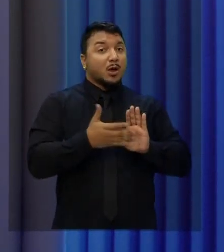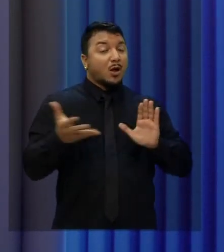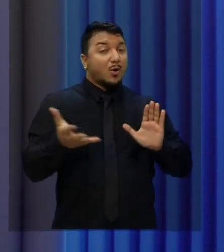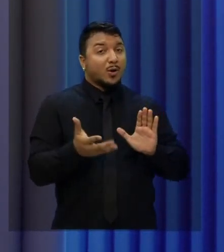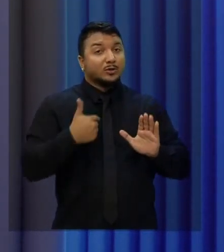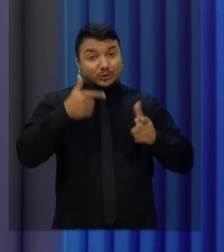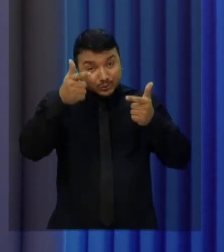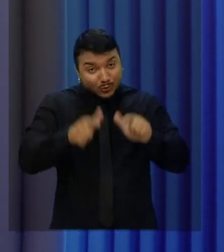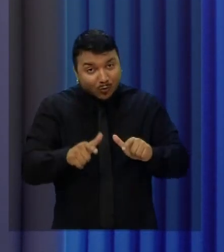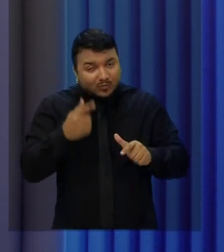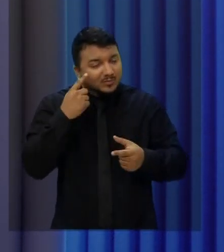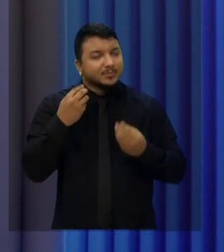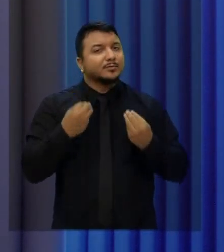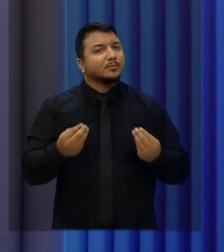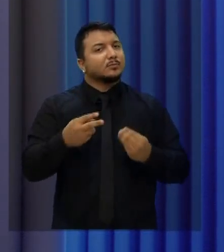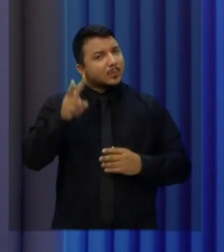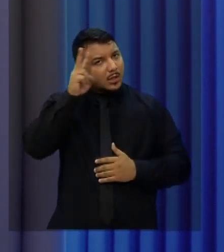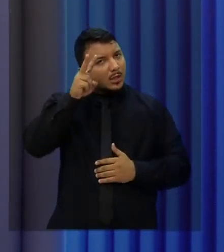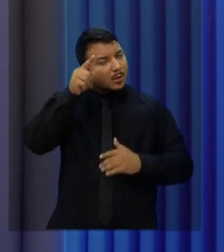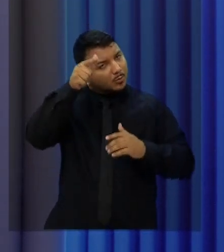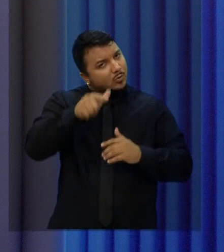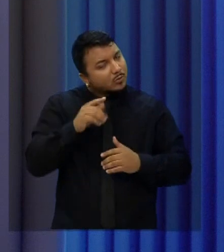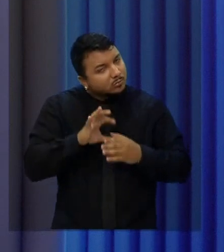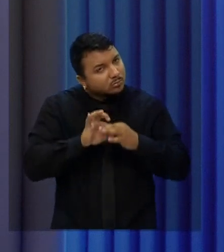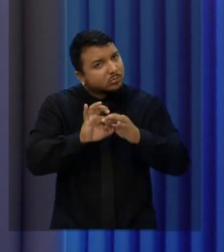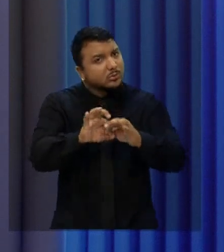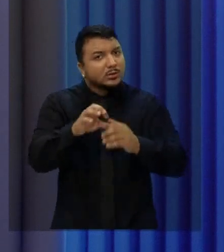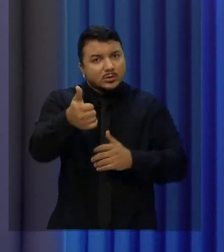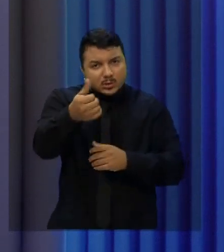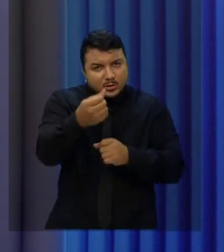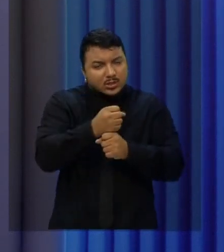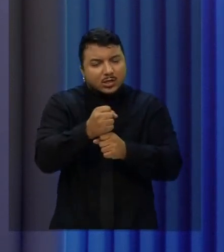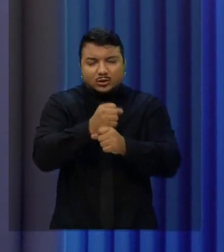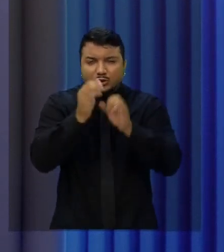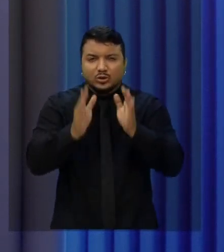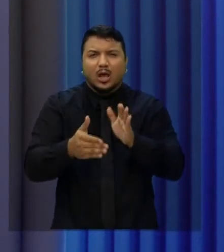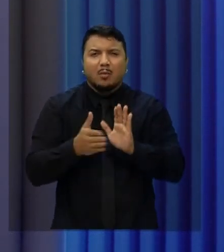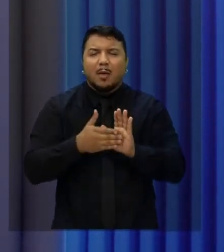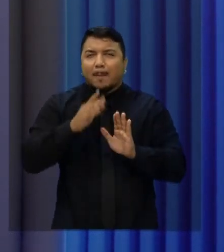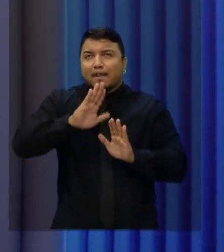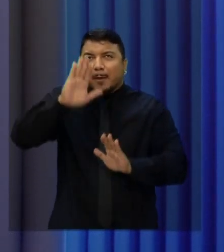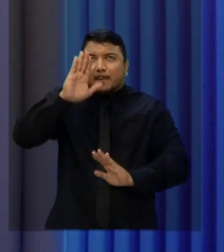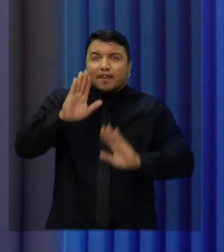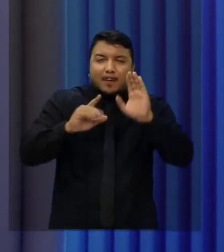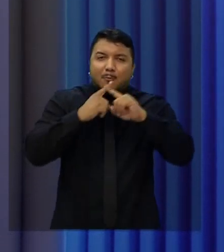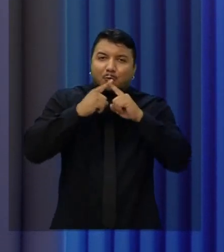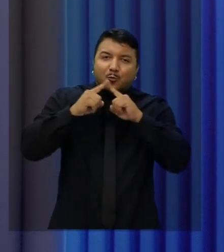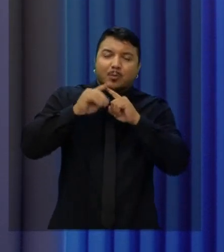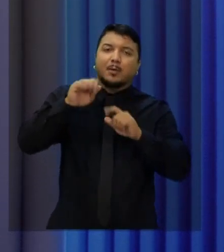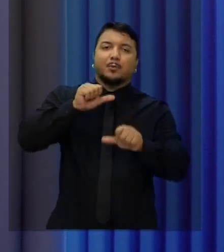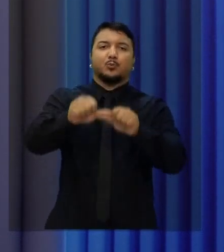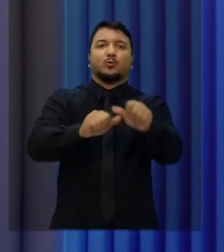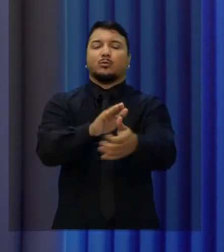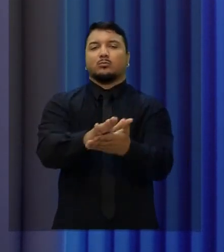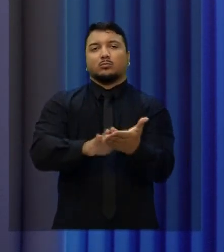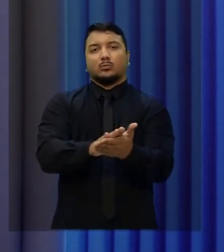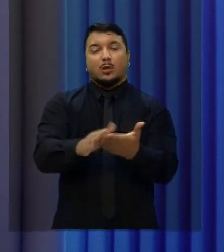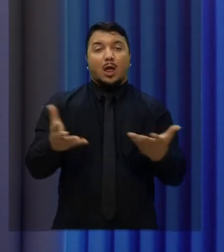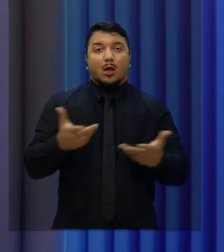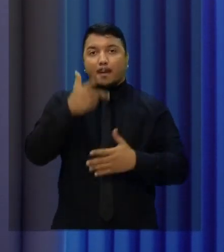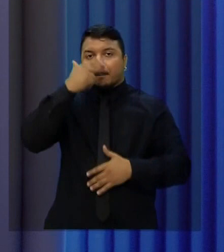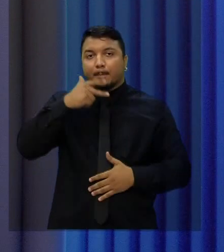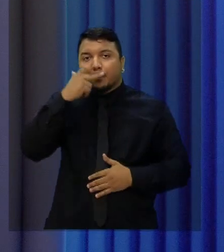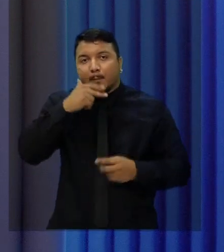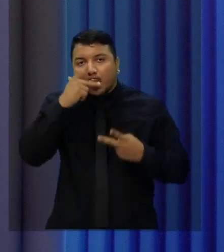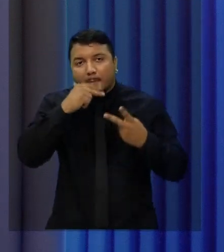É importante você lembrar disso. Estão juntos há 16 anos prometendo que vão mudar a sua vida e não mudaram. E chegou agora com as mesmas